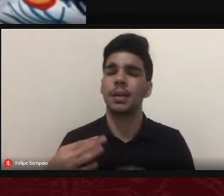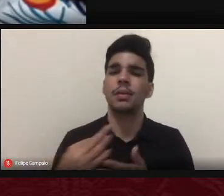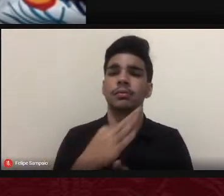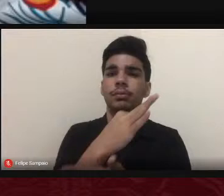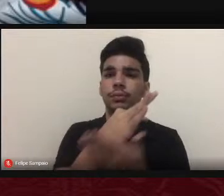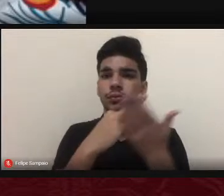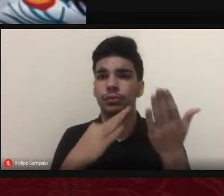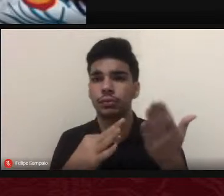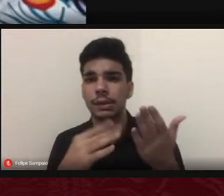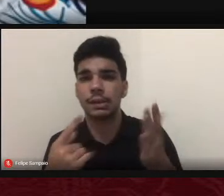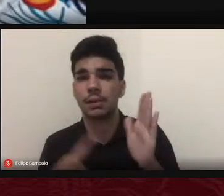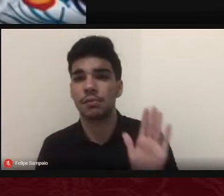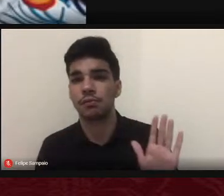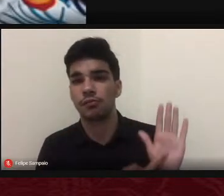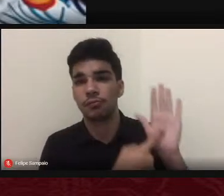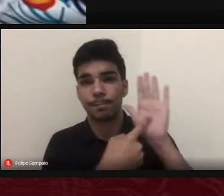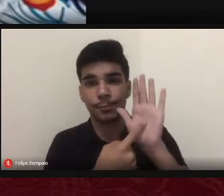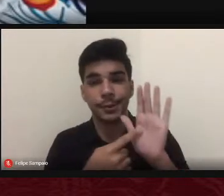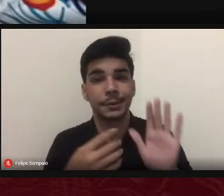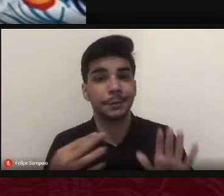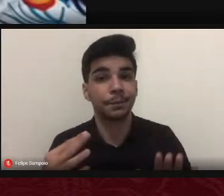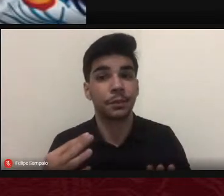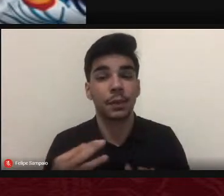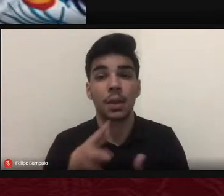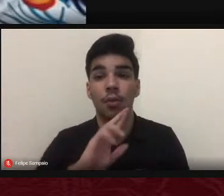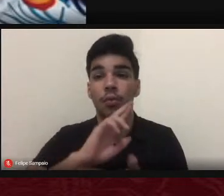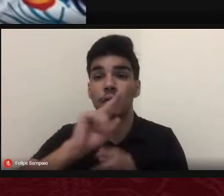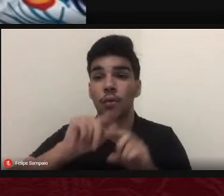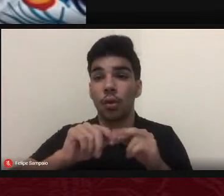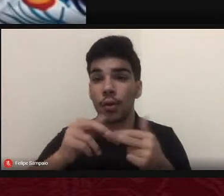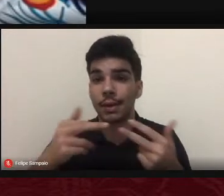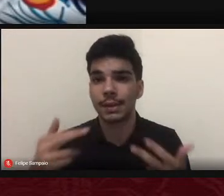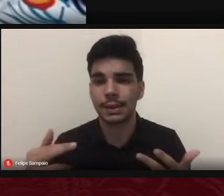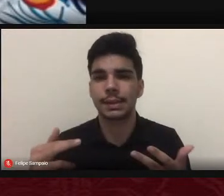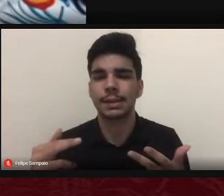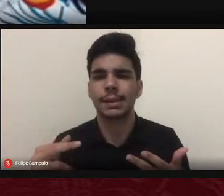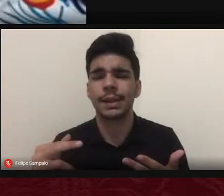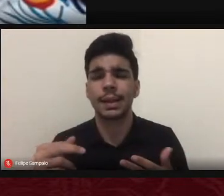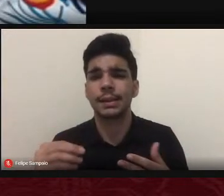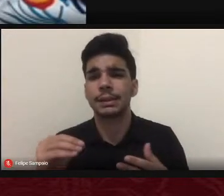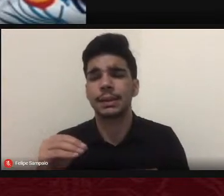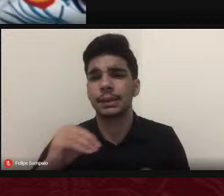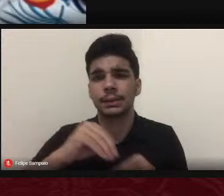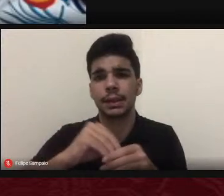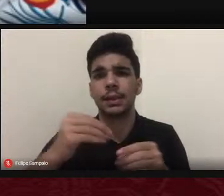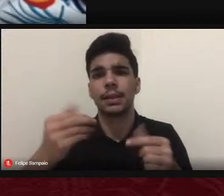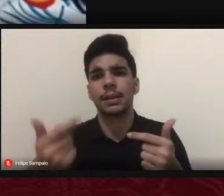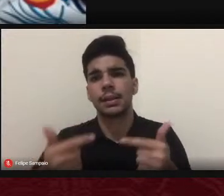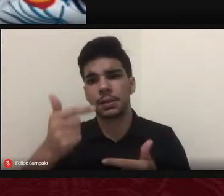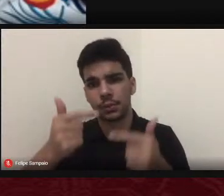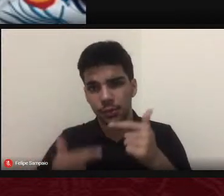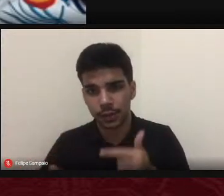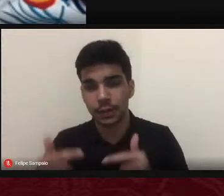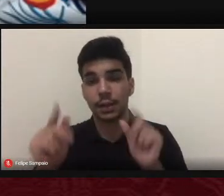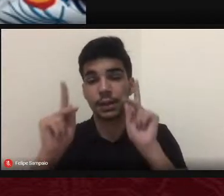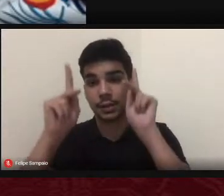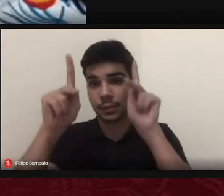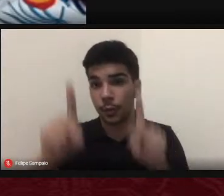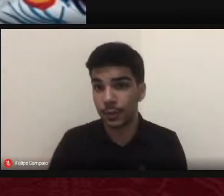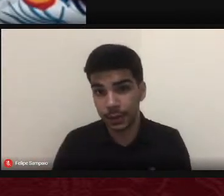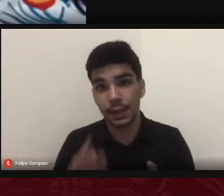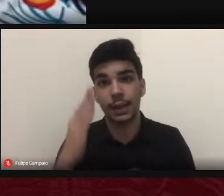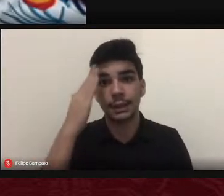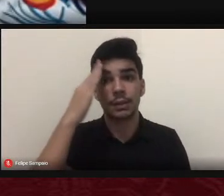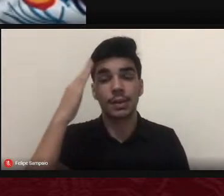reflexões acerca das possibilidades de análise de políticas públicas e dos saberes tradicionais e suas